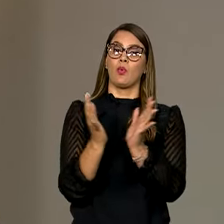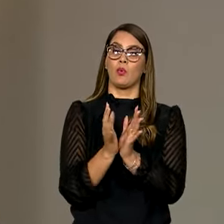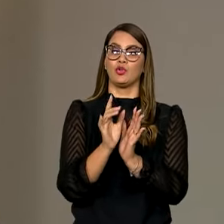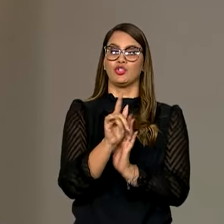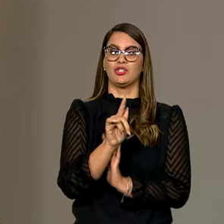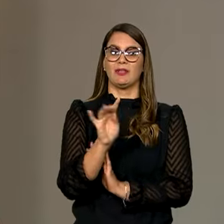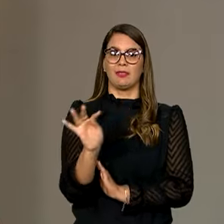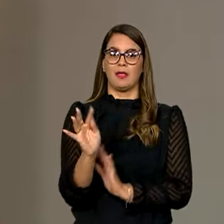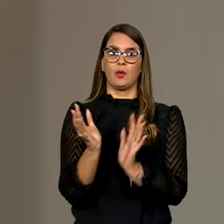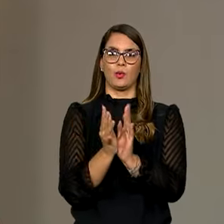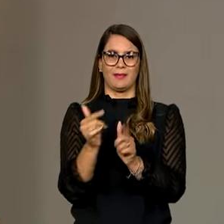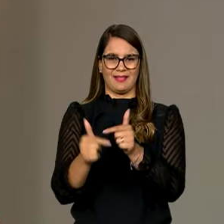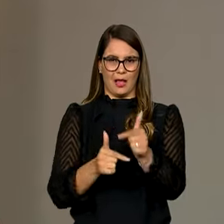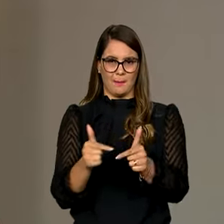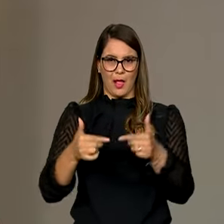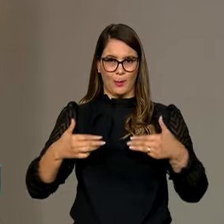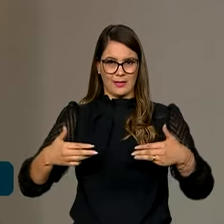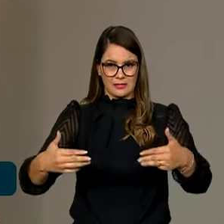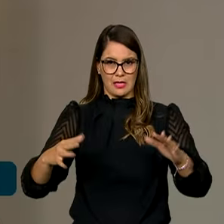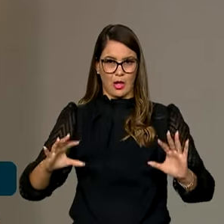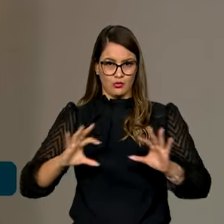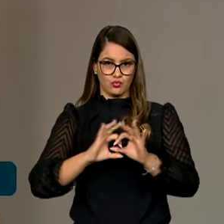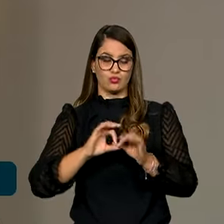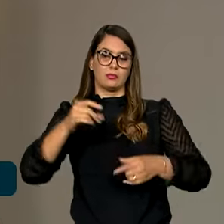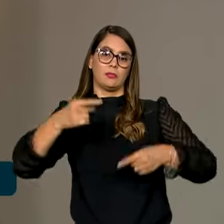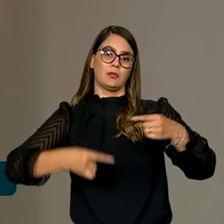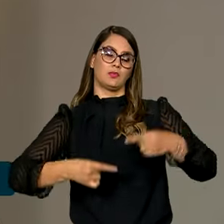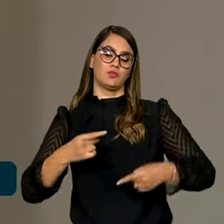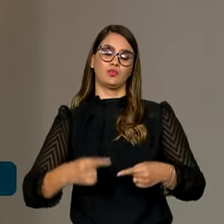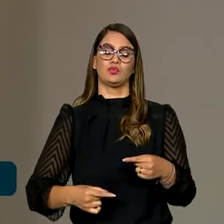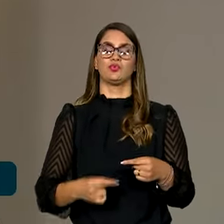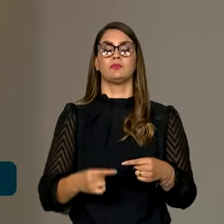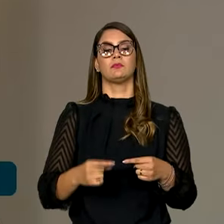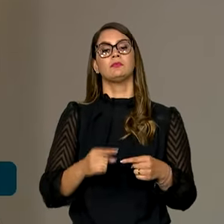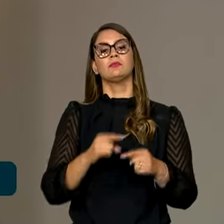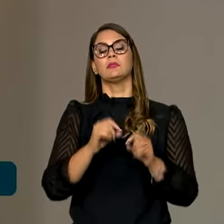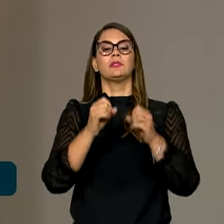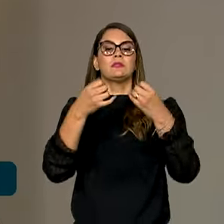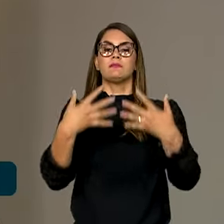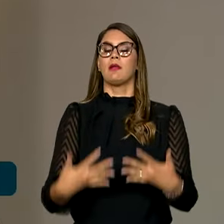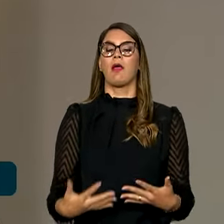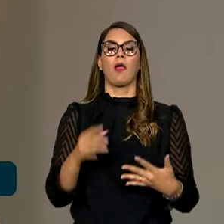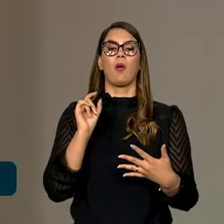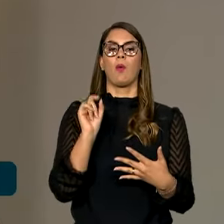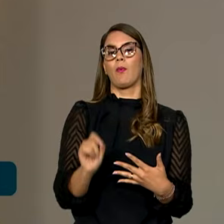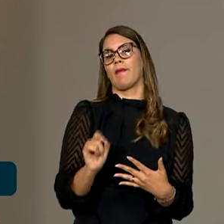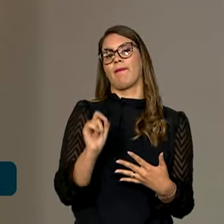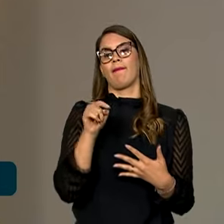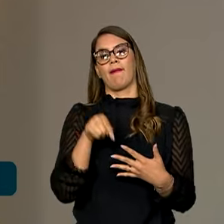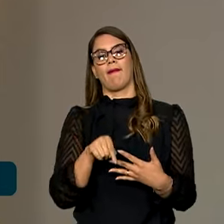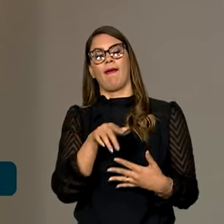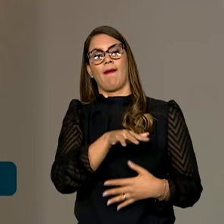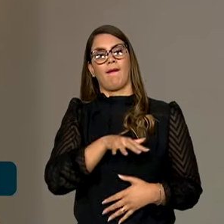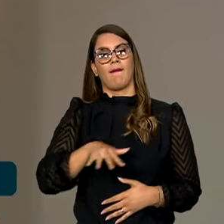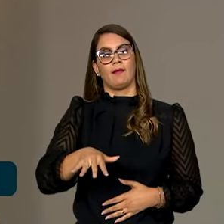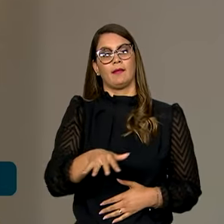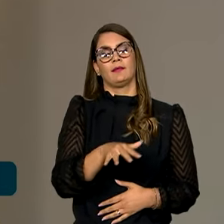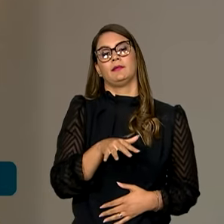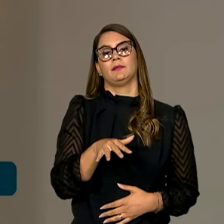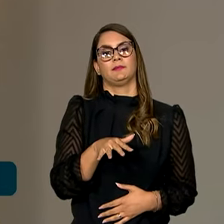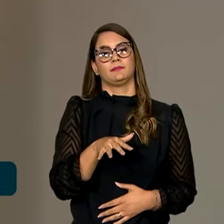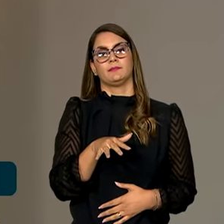trabalho interministerial para discutir a definição das questões que giram em torno